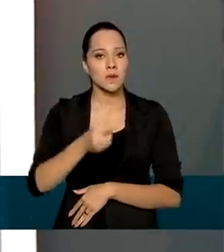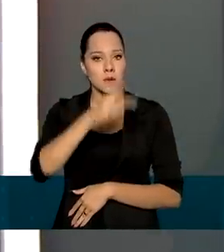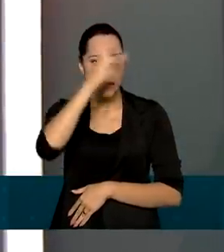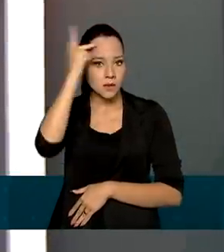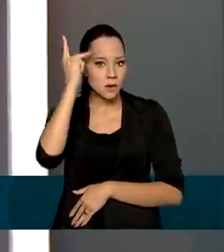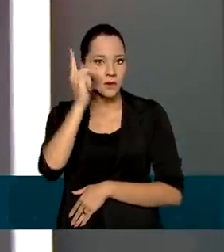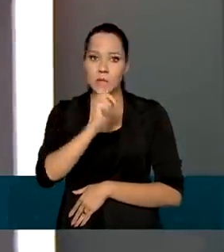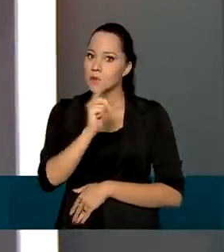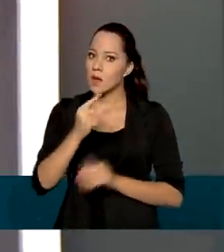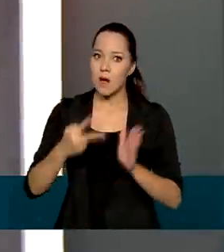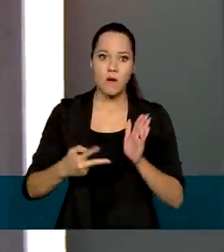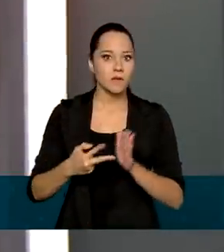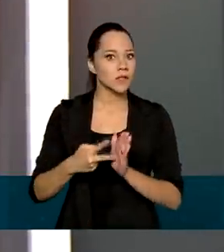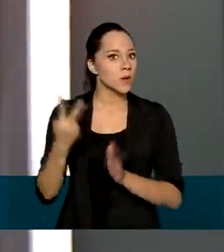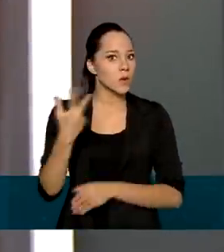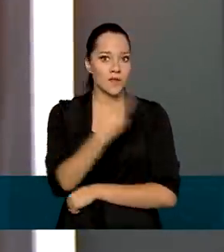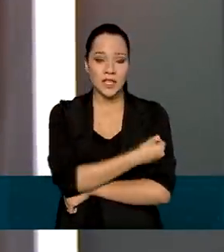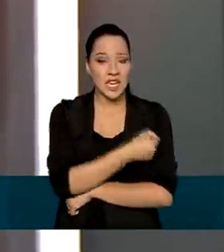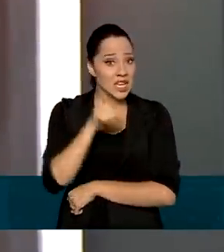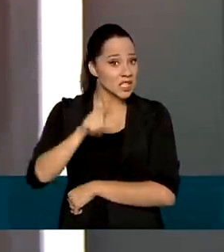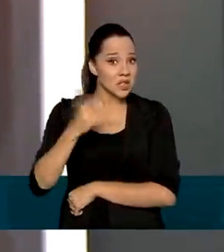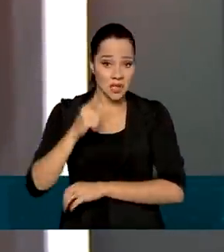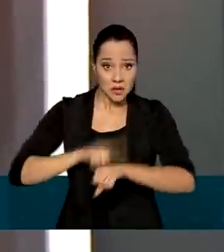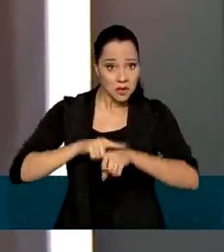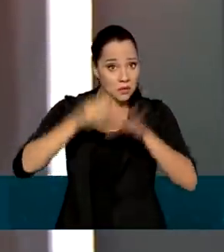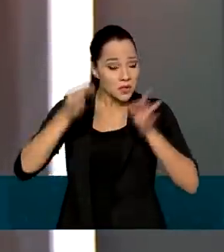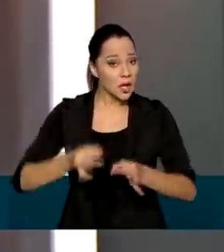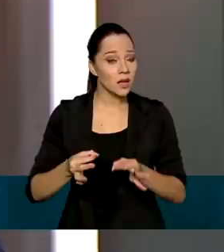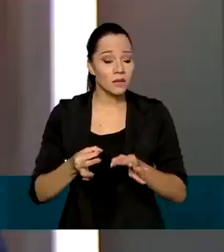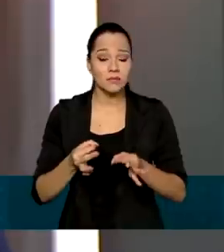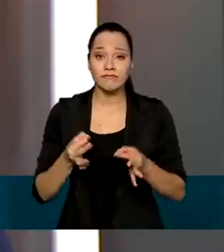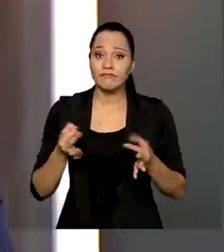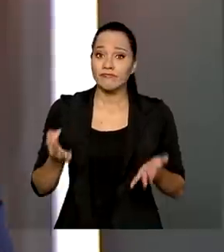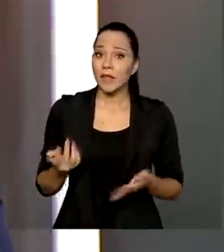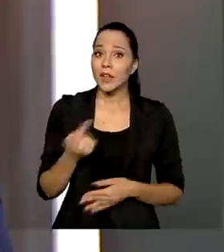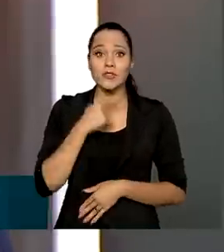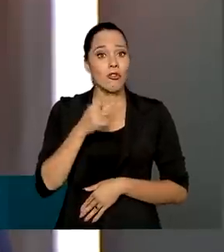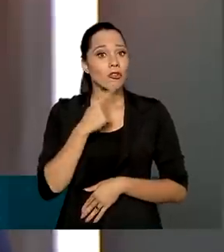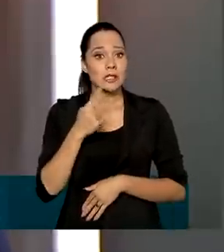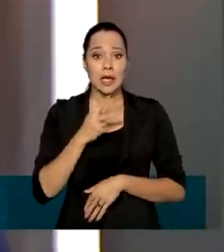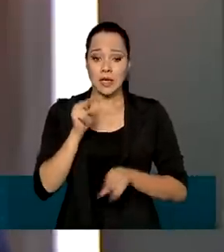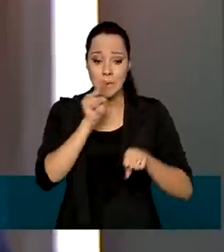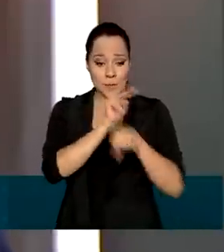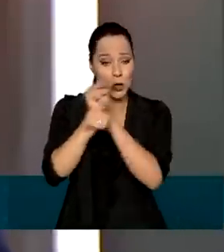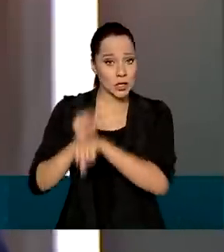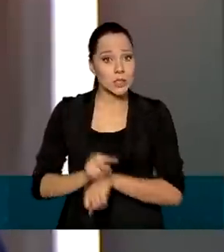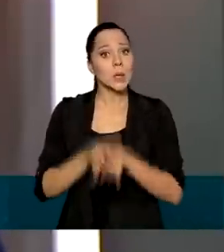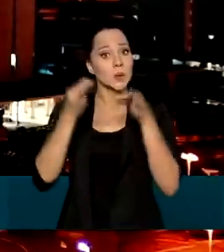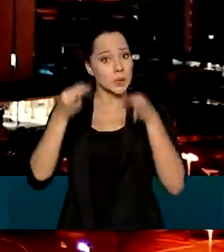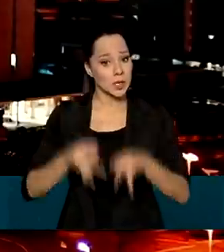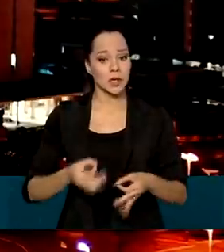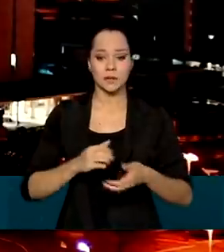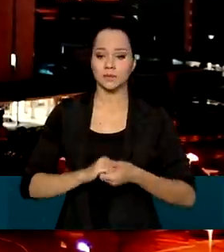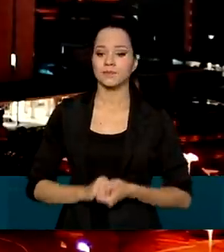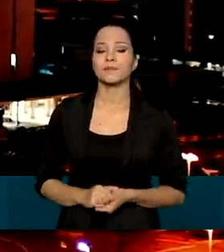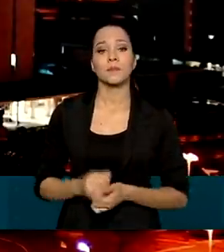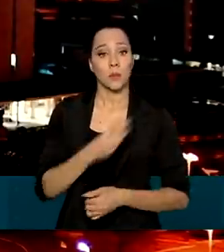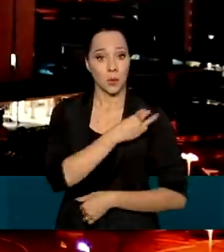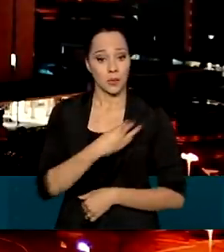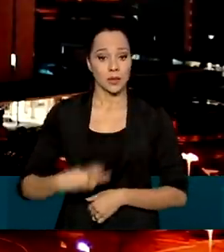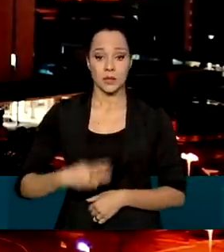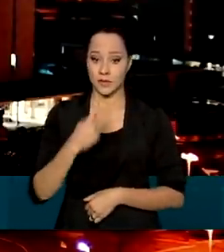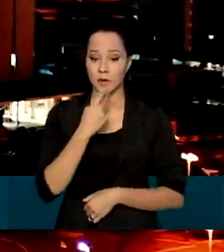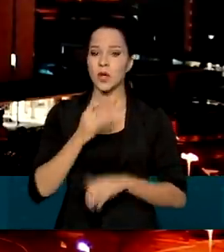não tomaram a segunda dose. Se eles não tomarem tempestivamente, eles não serão adequadamente imunizados. O ministro